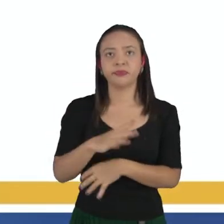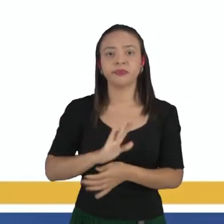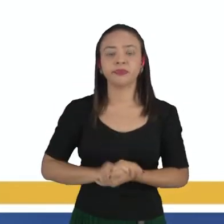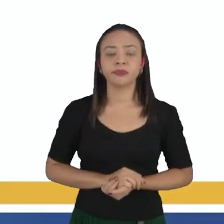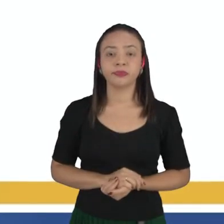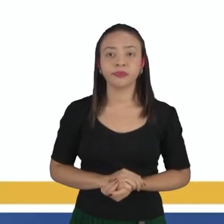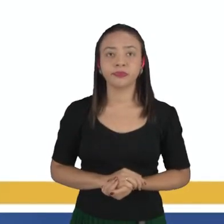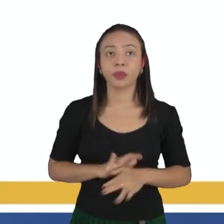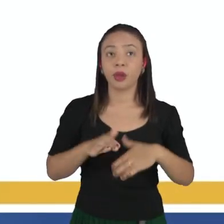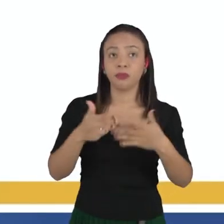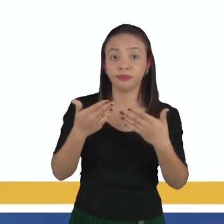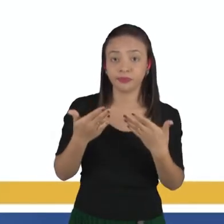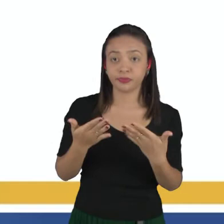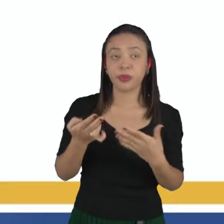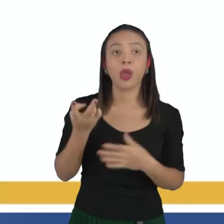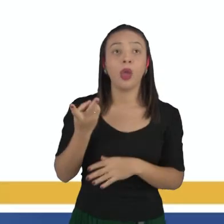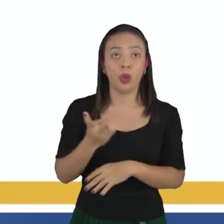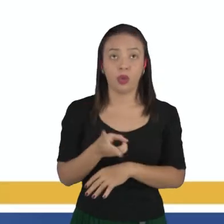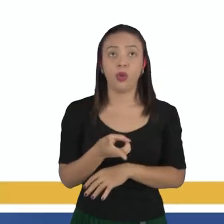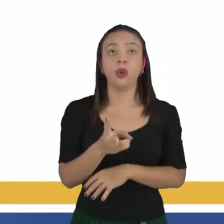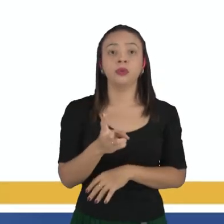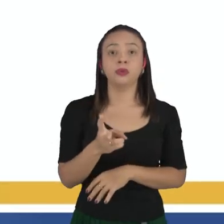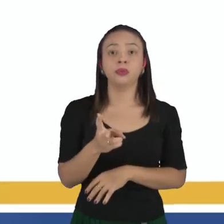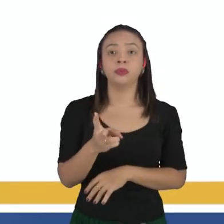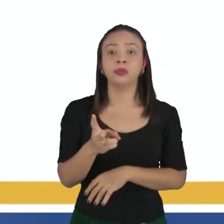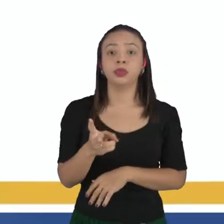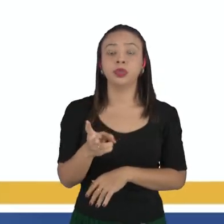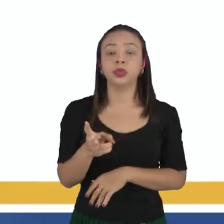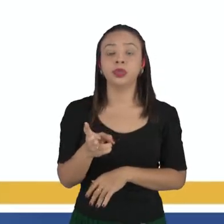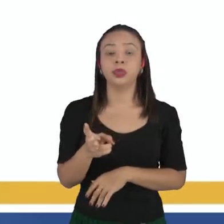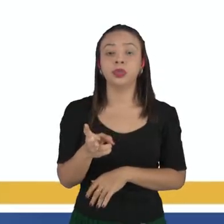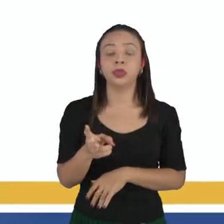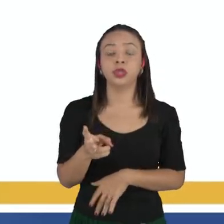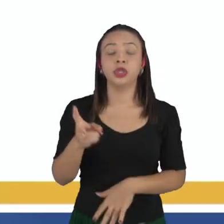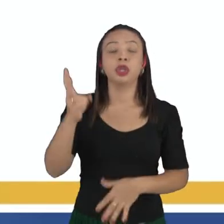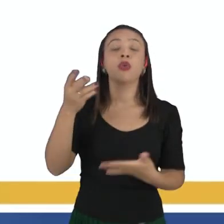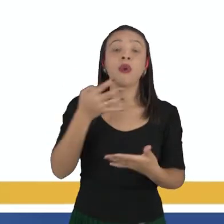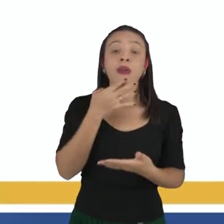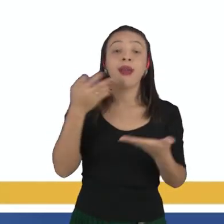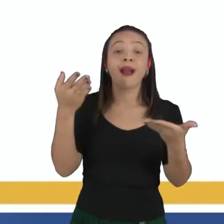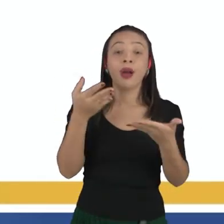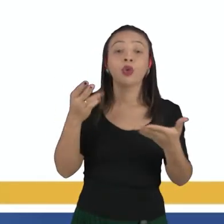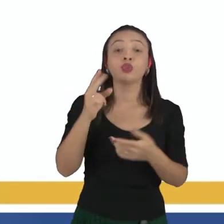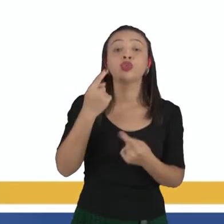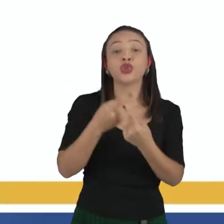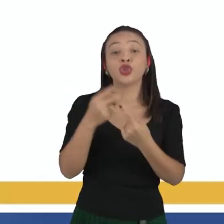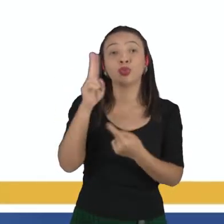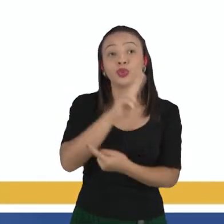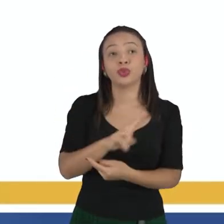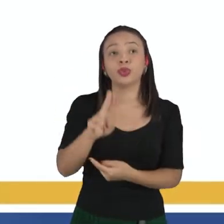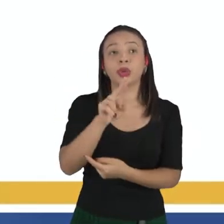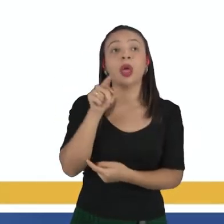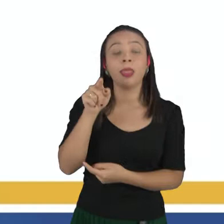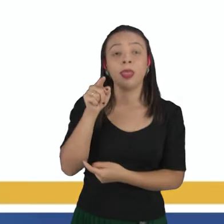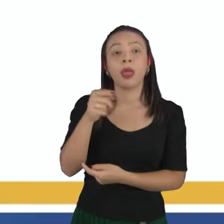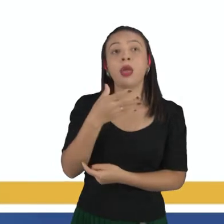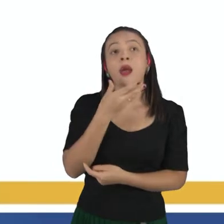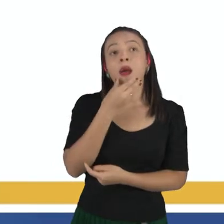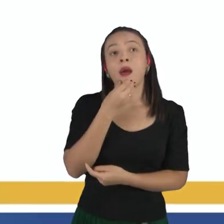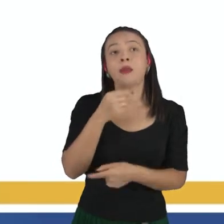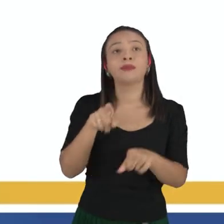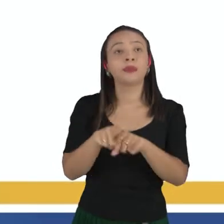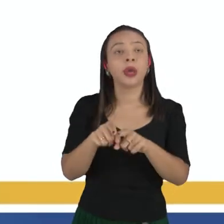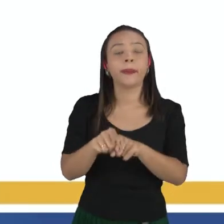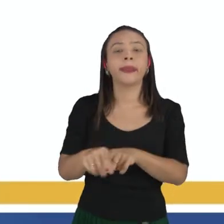ok? E aí pra gente dar continuidade, chegar de fato ao nosso modelo atômico atual, nós temos aqui esse cientista que